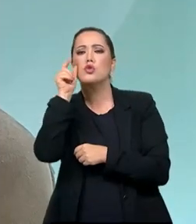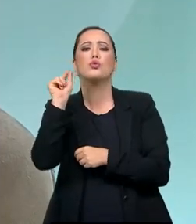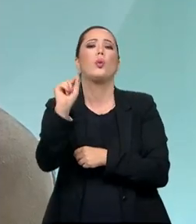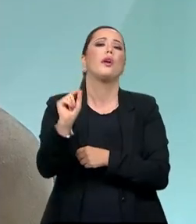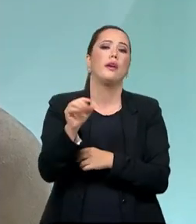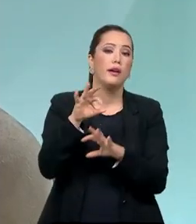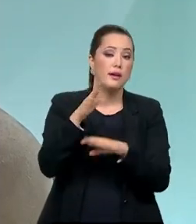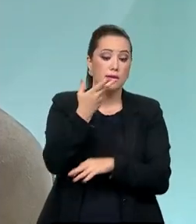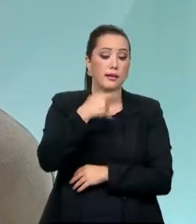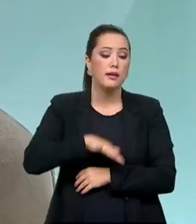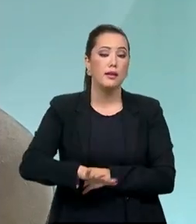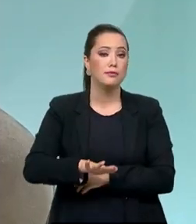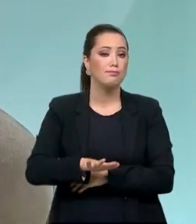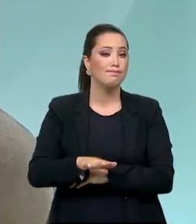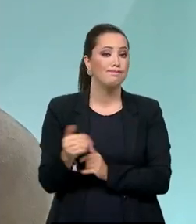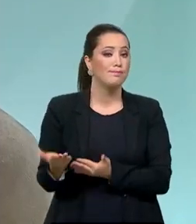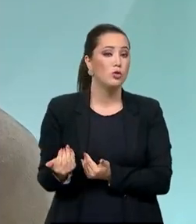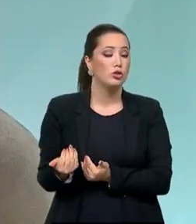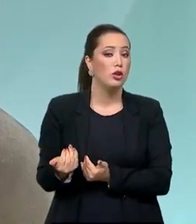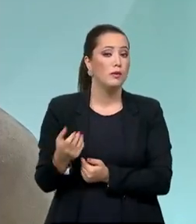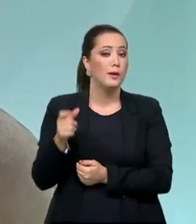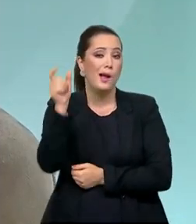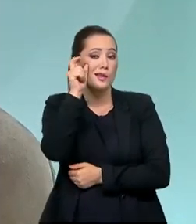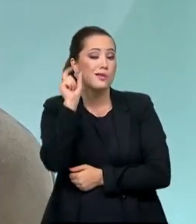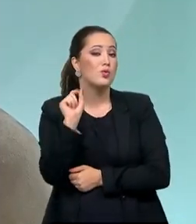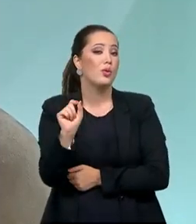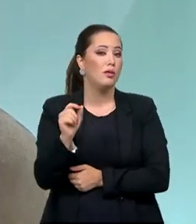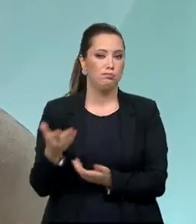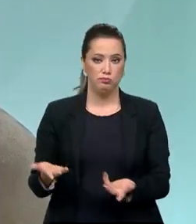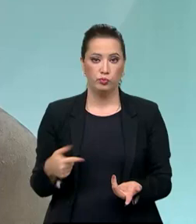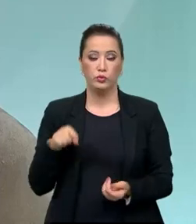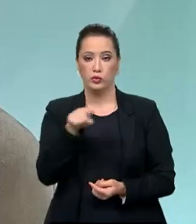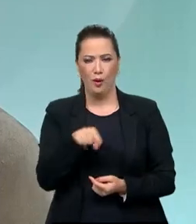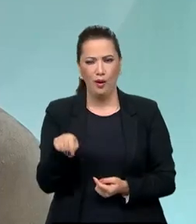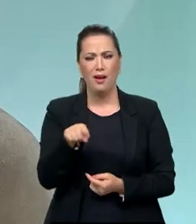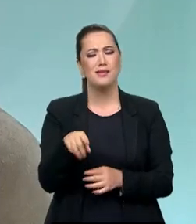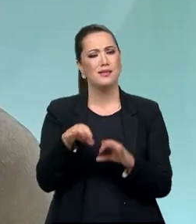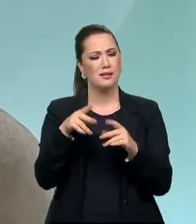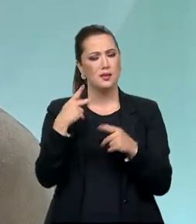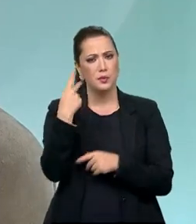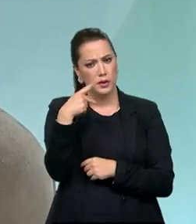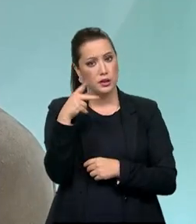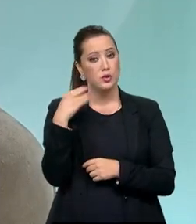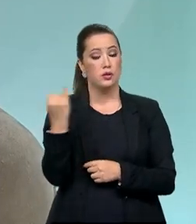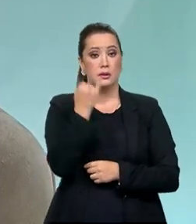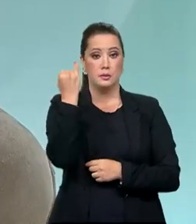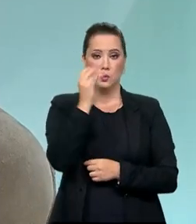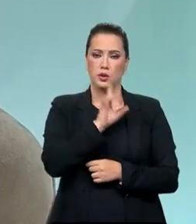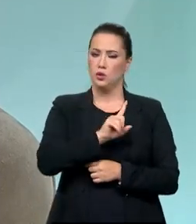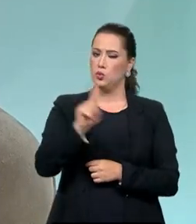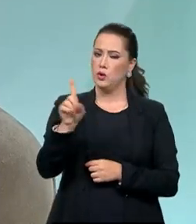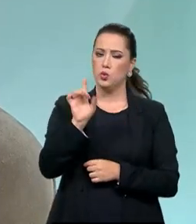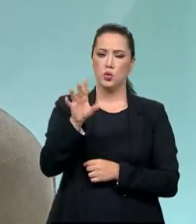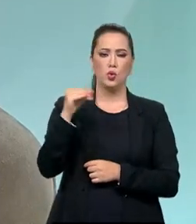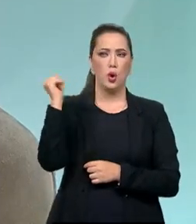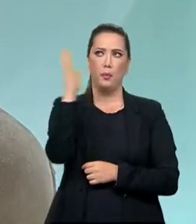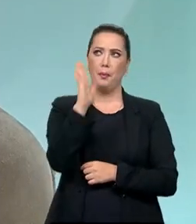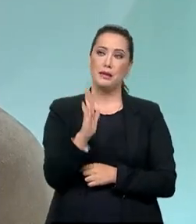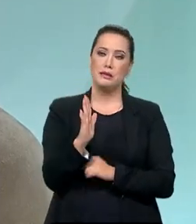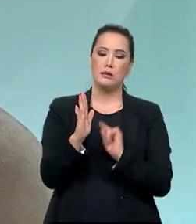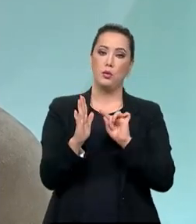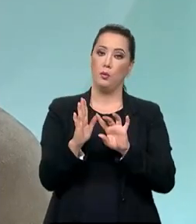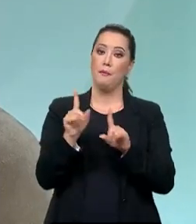fragmentação do diálogo familiar. Então, todas essas políticas são muito caras, não é só para o Brasil. Então,